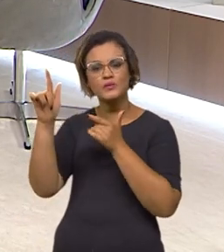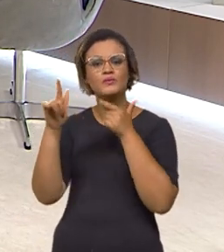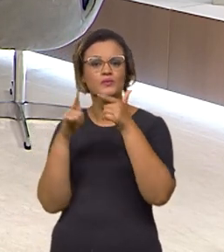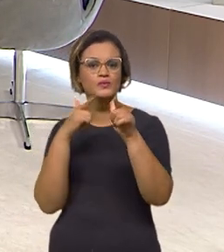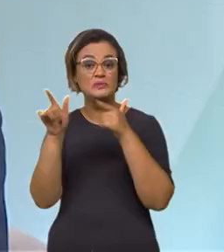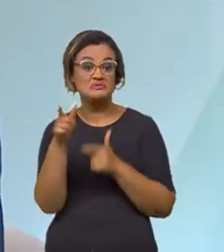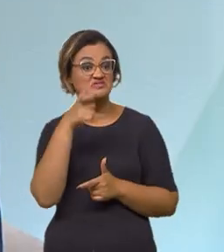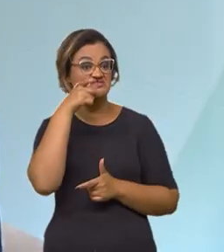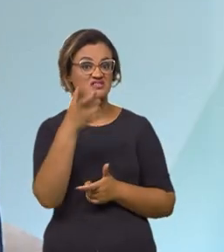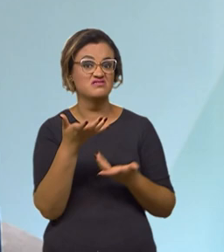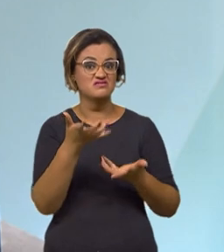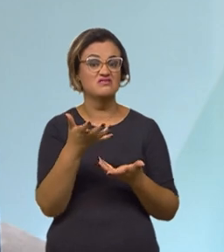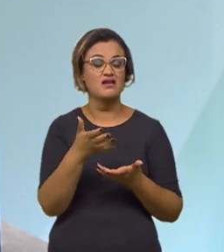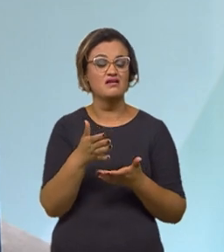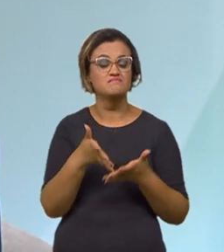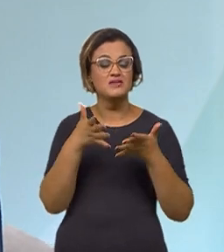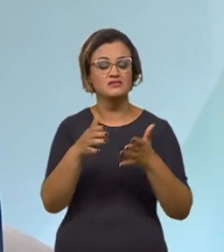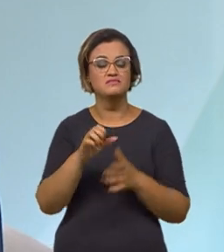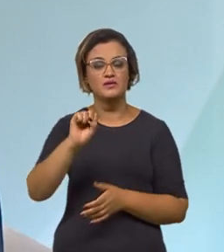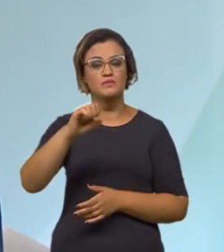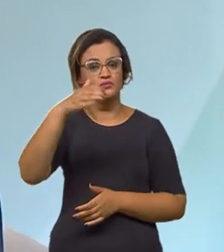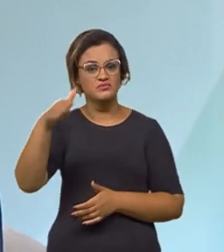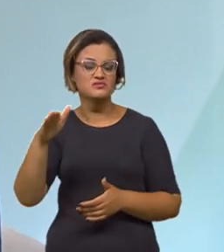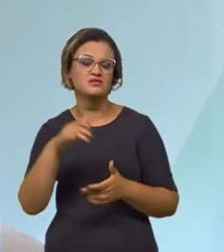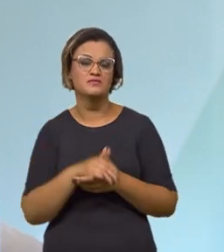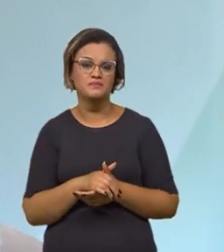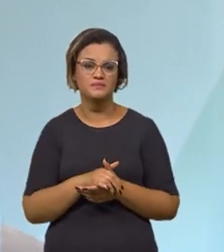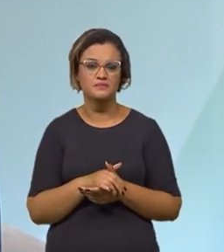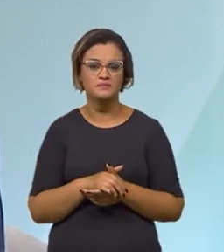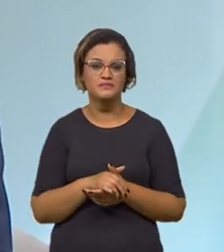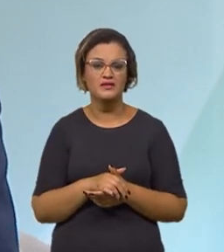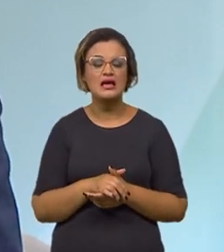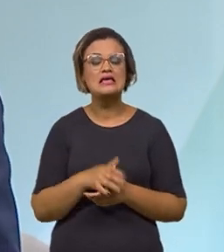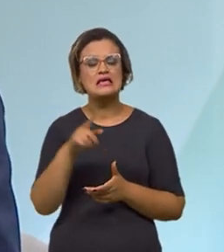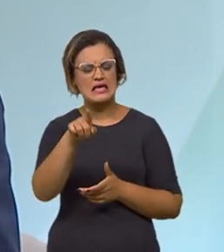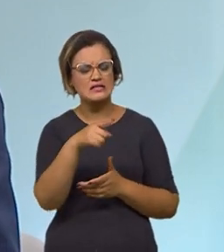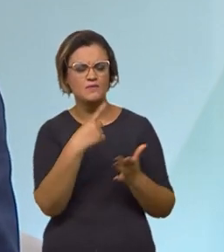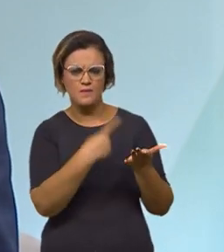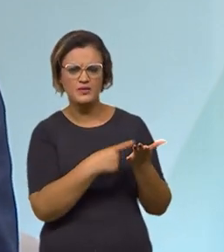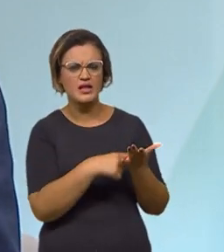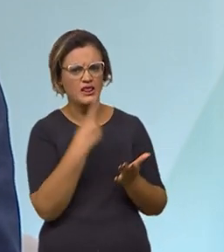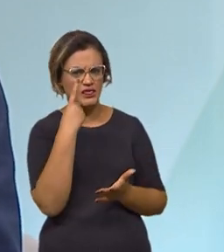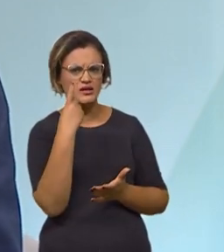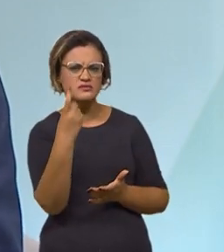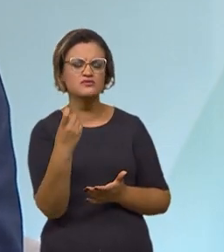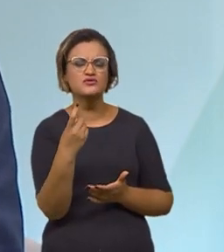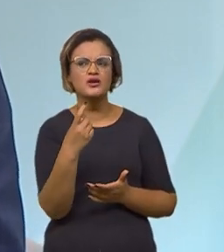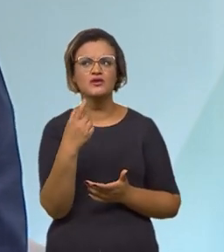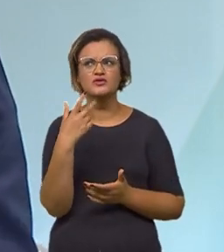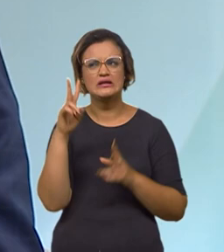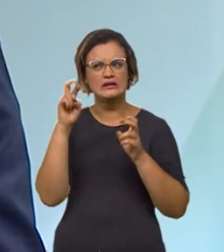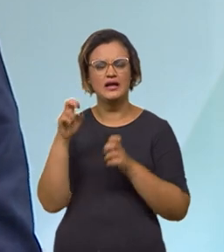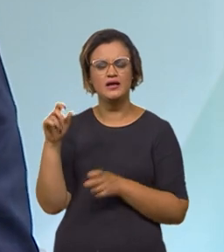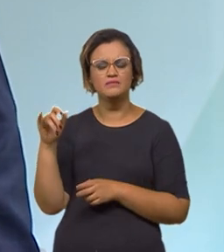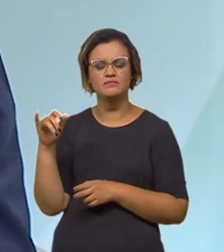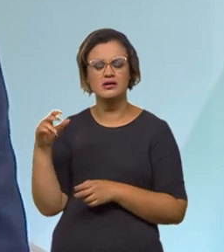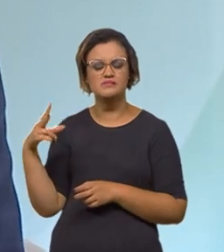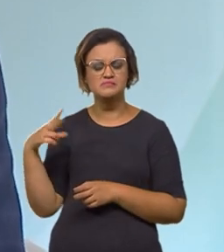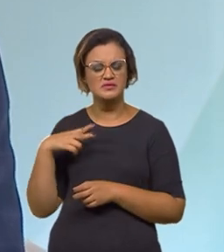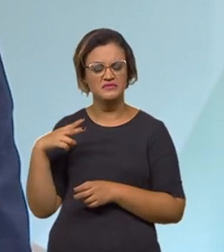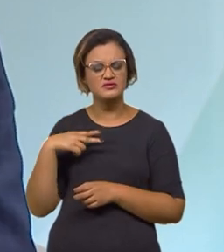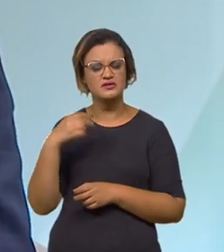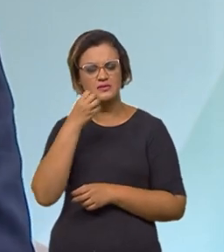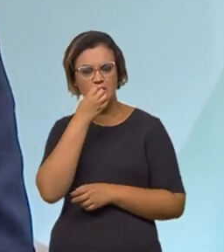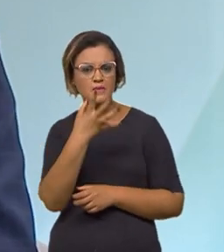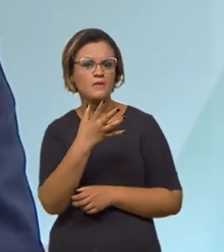vão ter interesse em estar operando no Porto de Santos. É uma agenda interessante quando a está falando de privatização, porque a gente traz o privado para